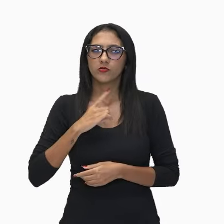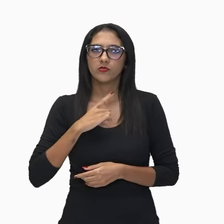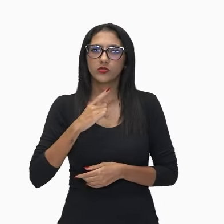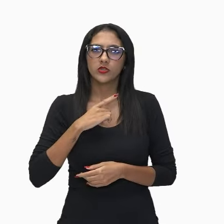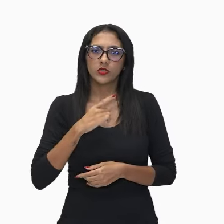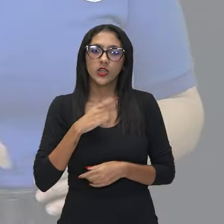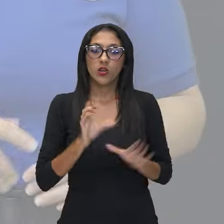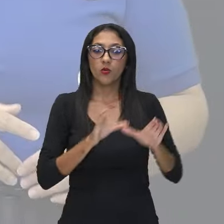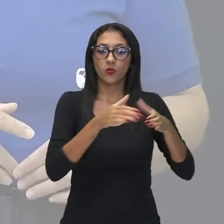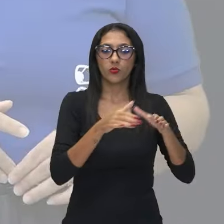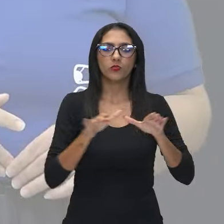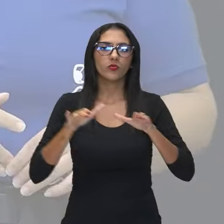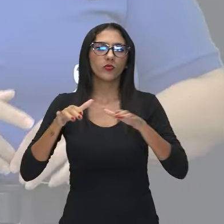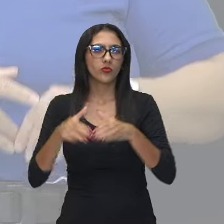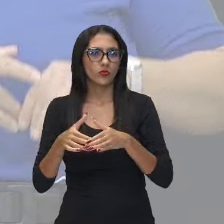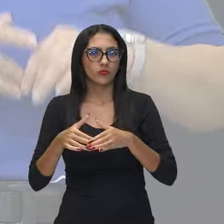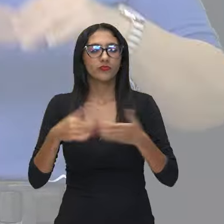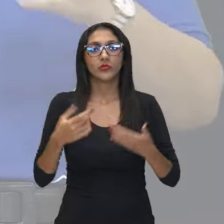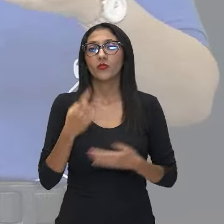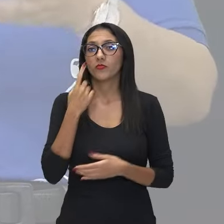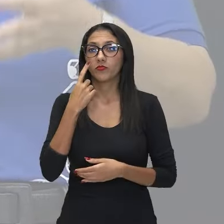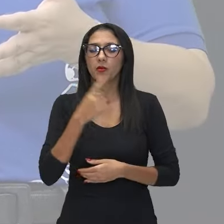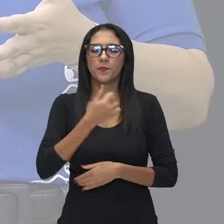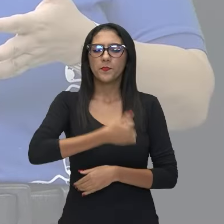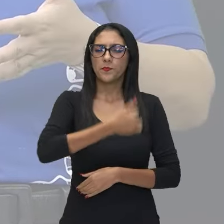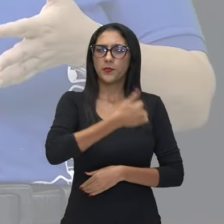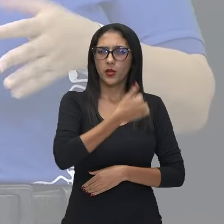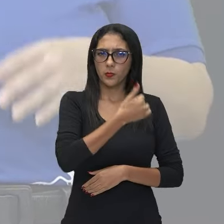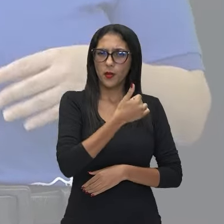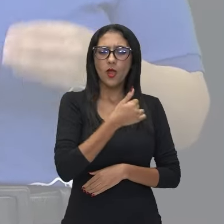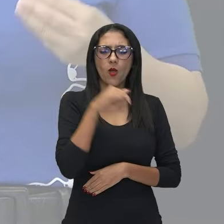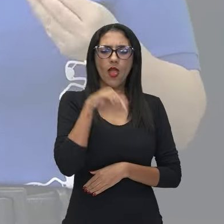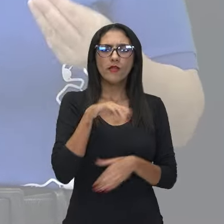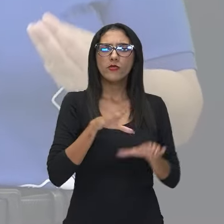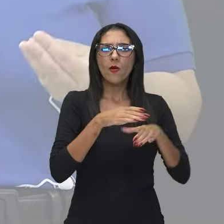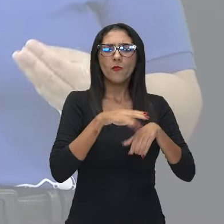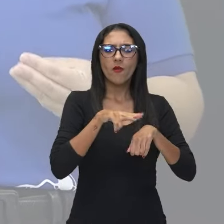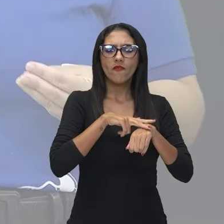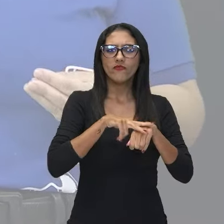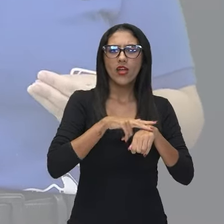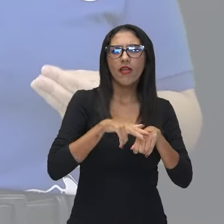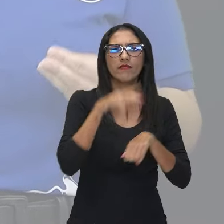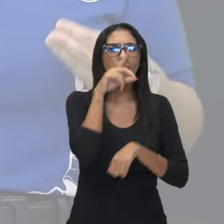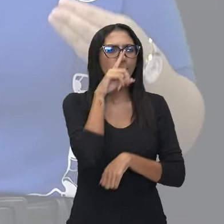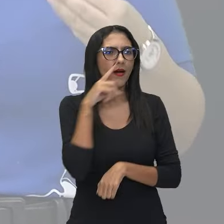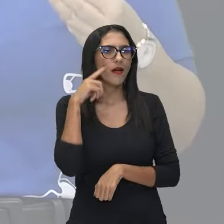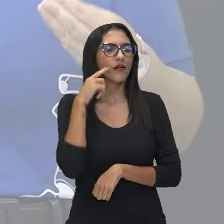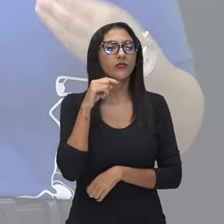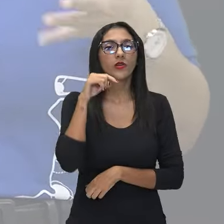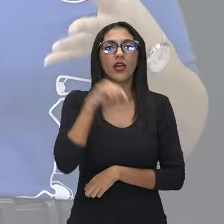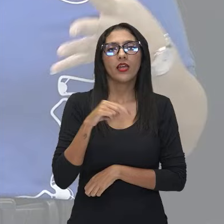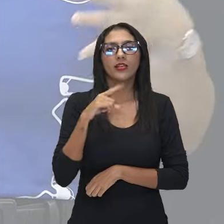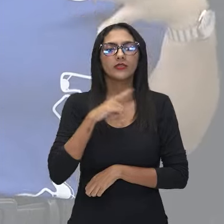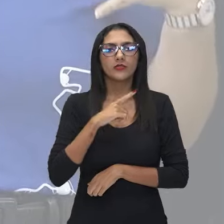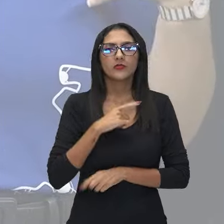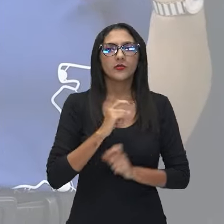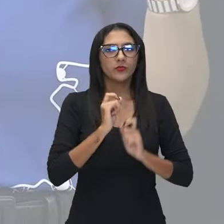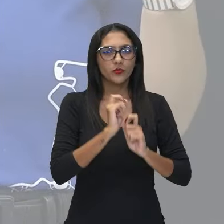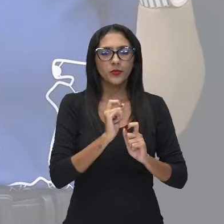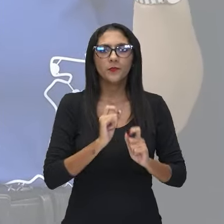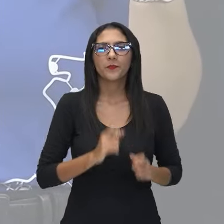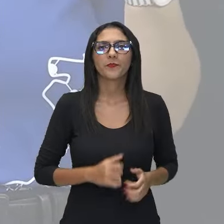de movimento. Então, lá, o movimento verde e amarelo, que vai ser esse movimento que vai trazer aí, sim,